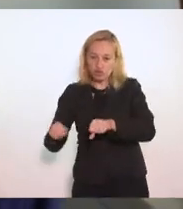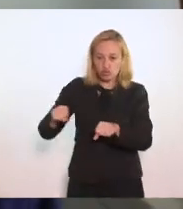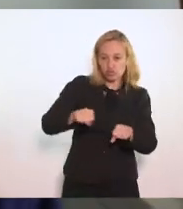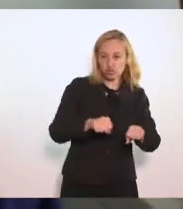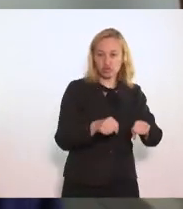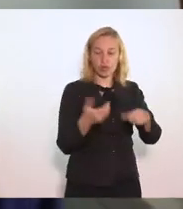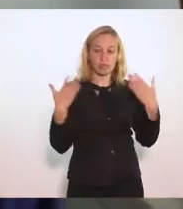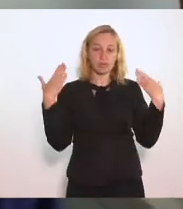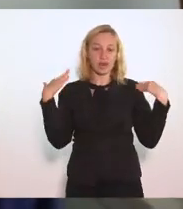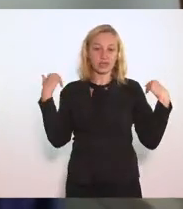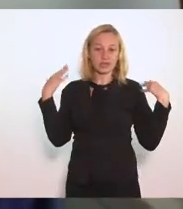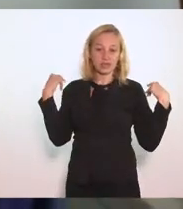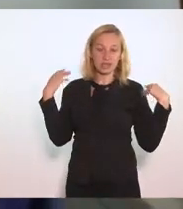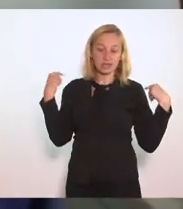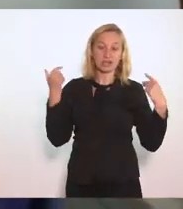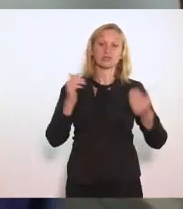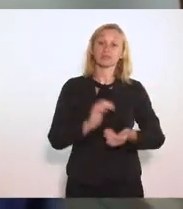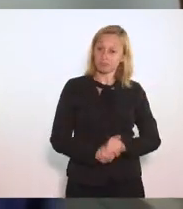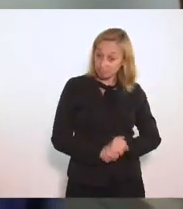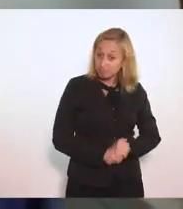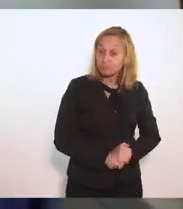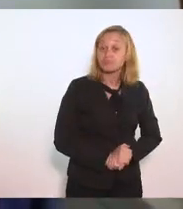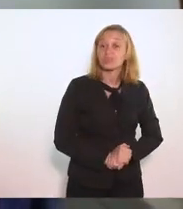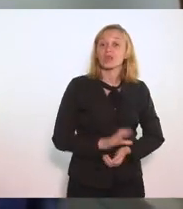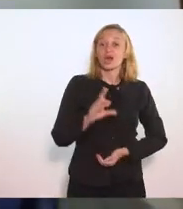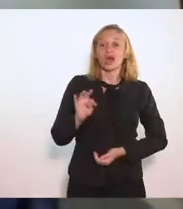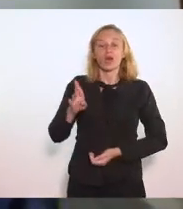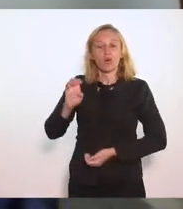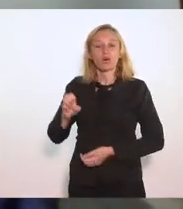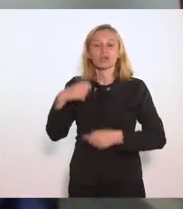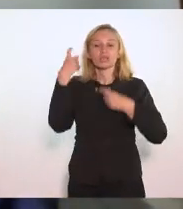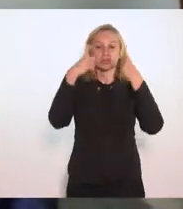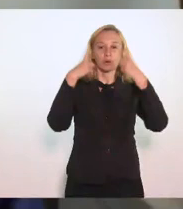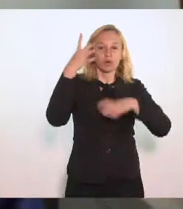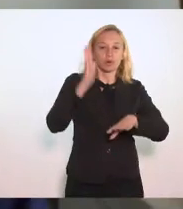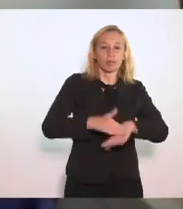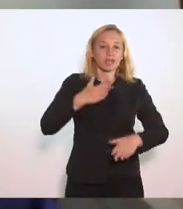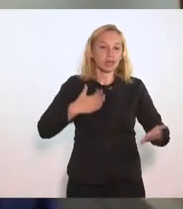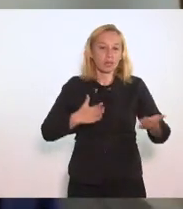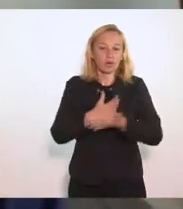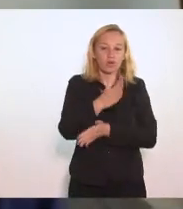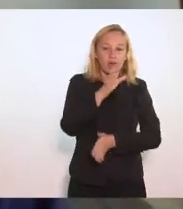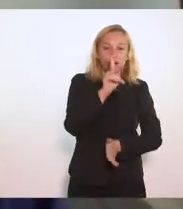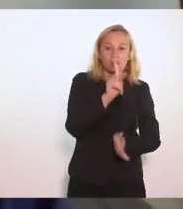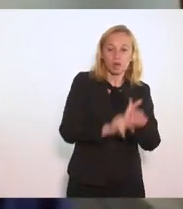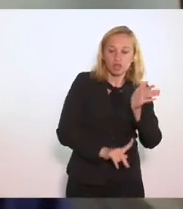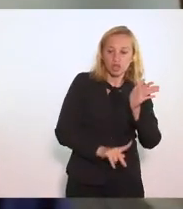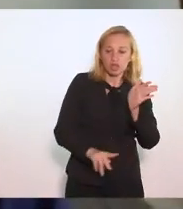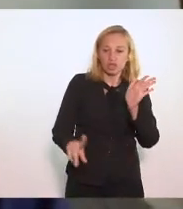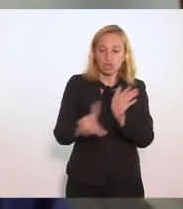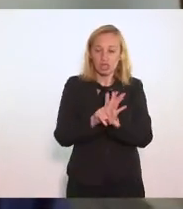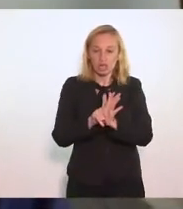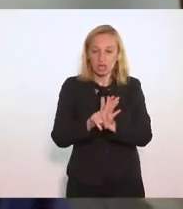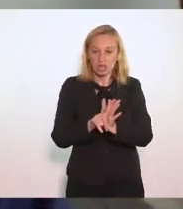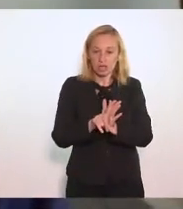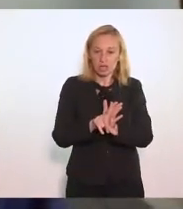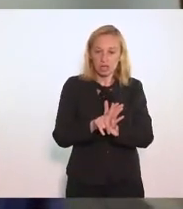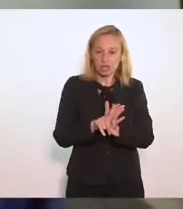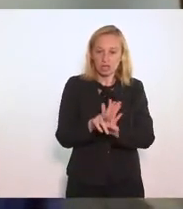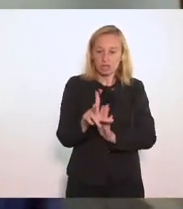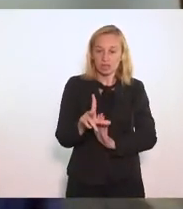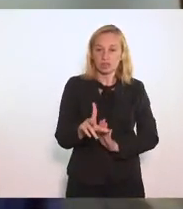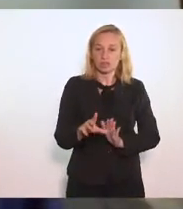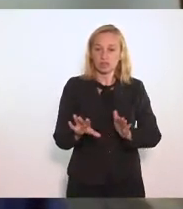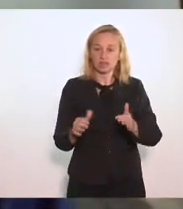Agora conhecida Como centrão Preocupa-se mais Em aprovar Projetos de lei Para empurrar Suas próprias